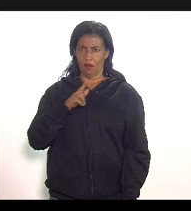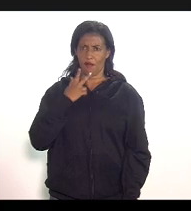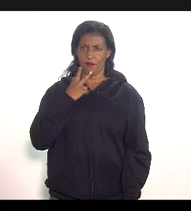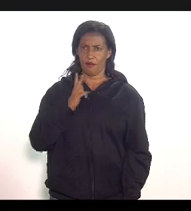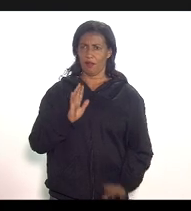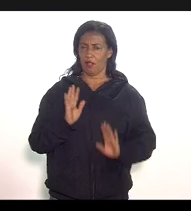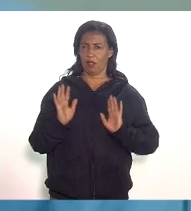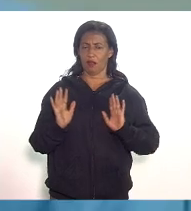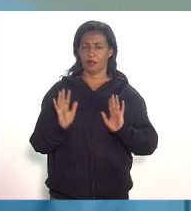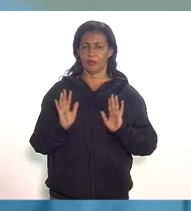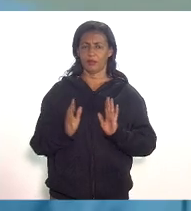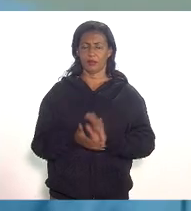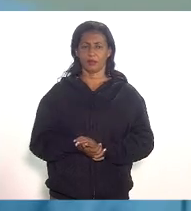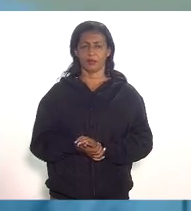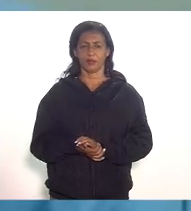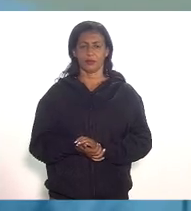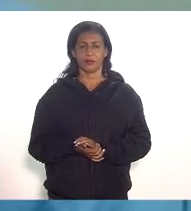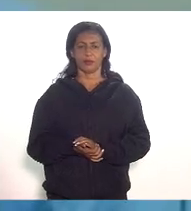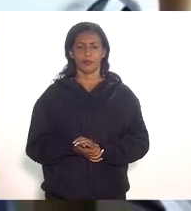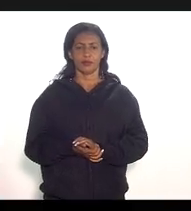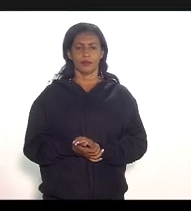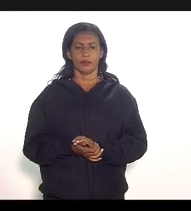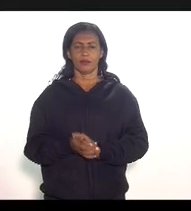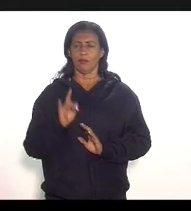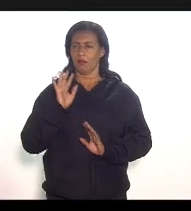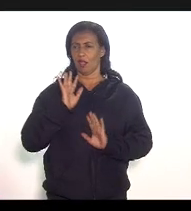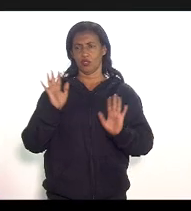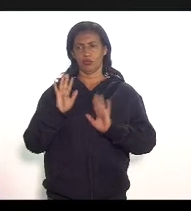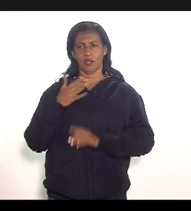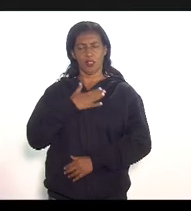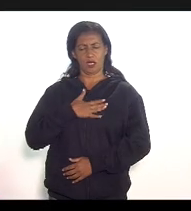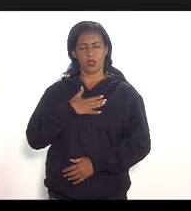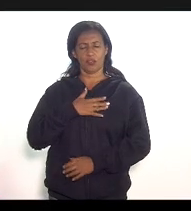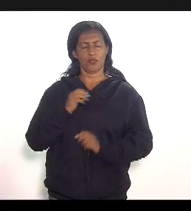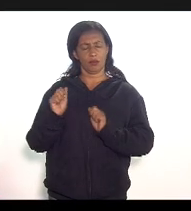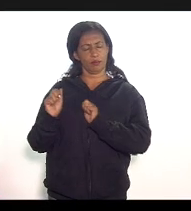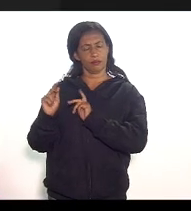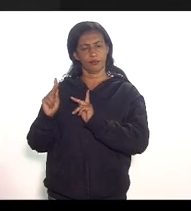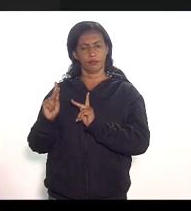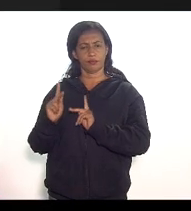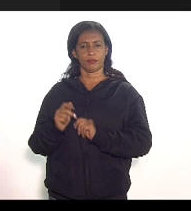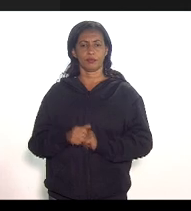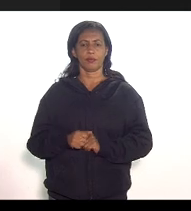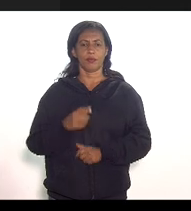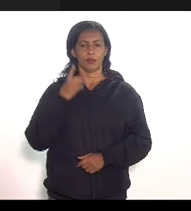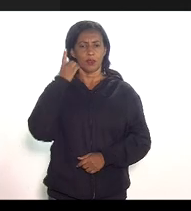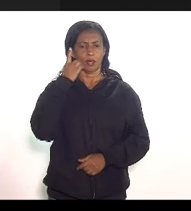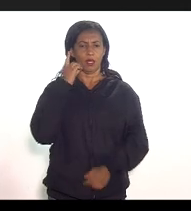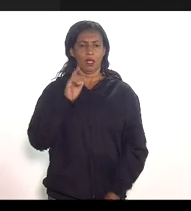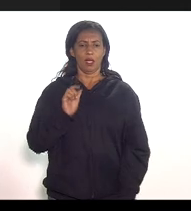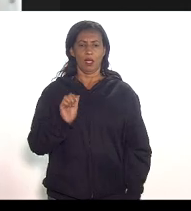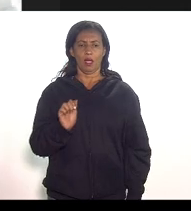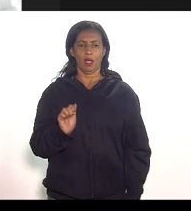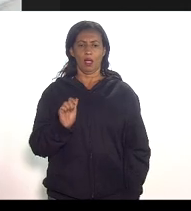deputado Luiz estou obrigado deputado Alexandre Freitas pediu a palavra